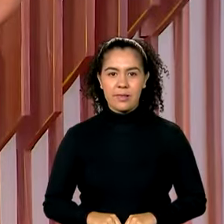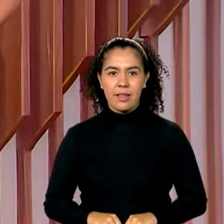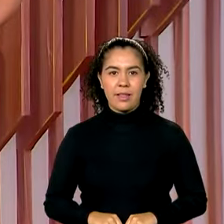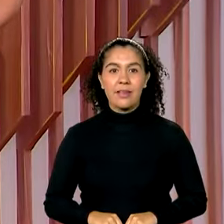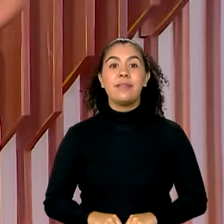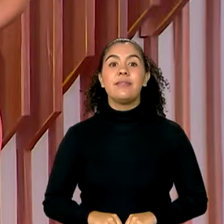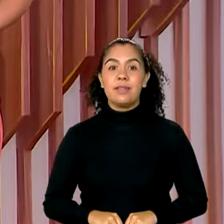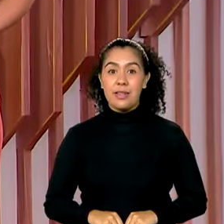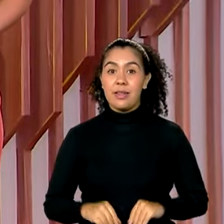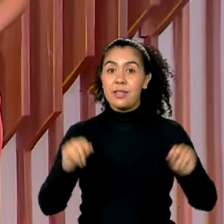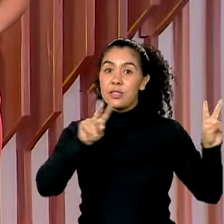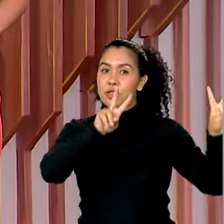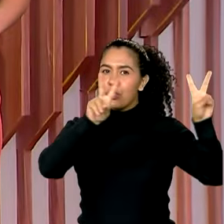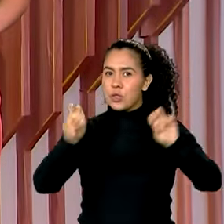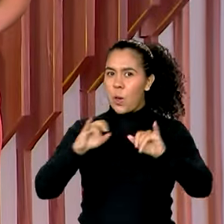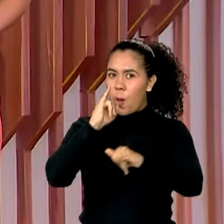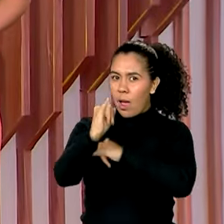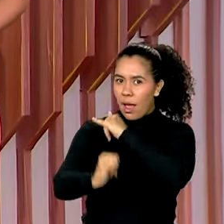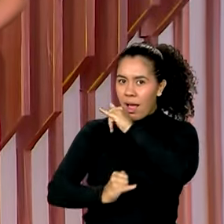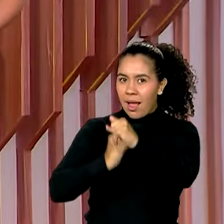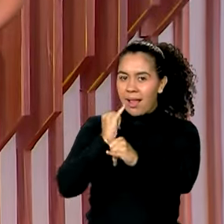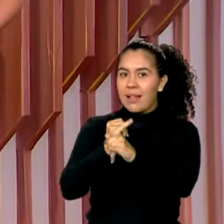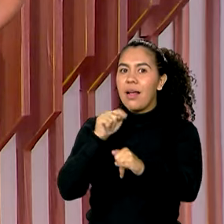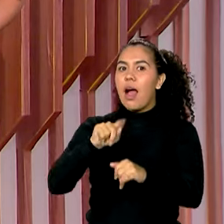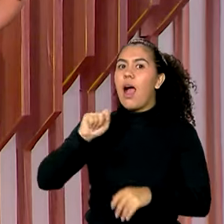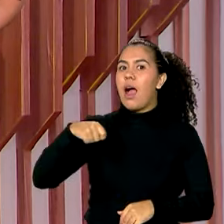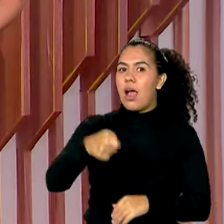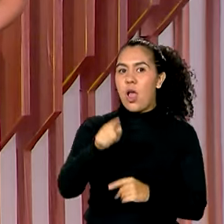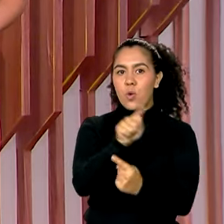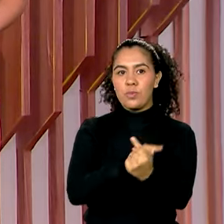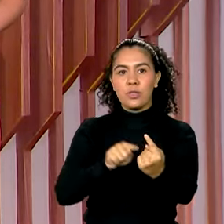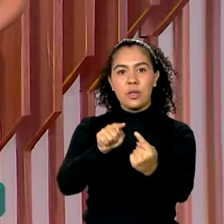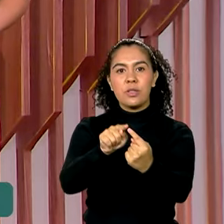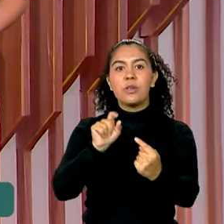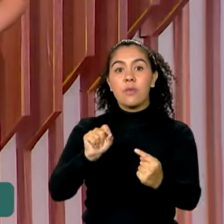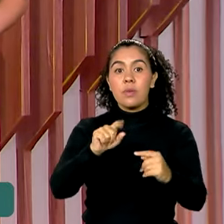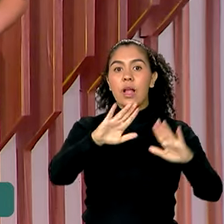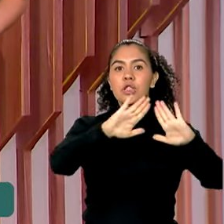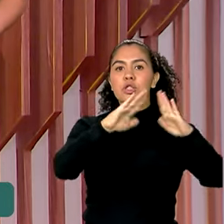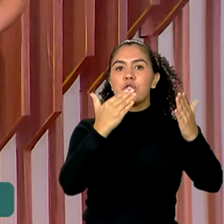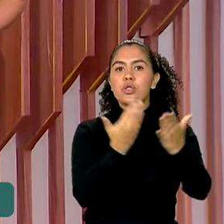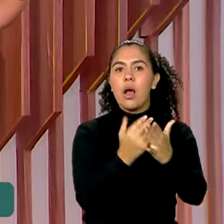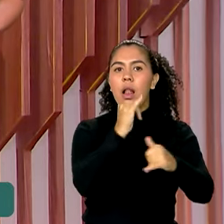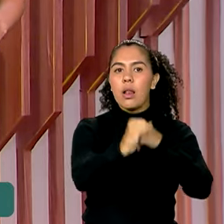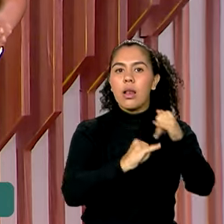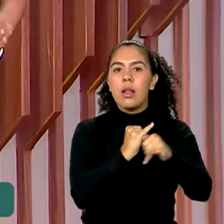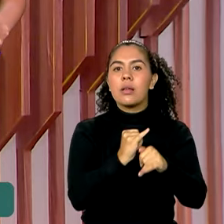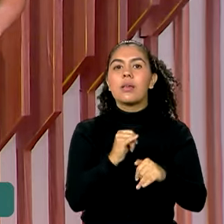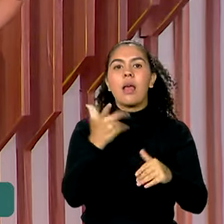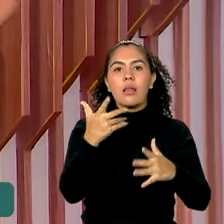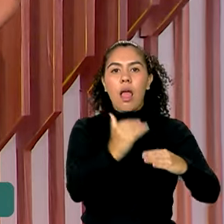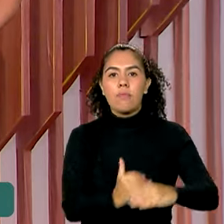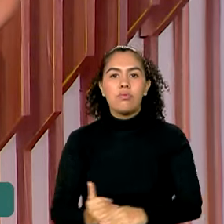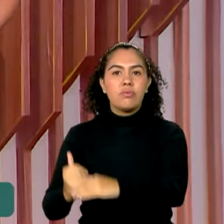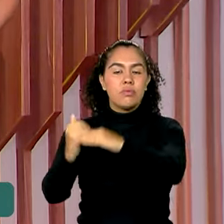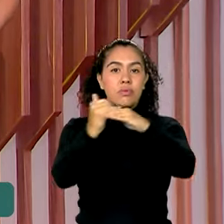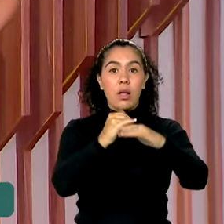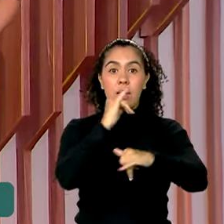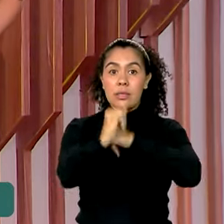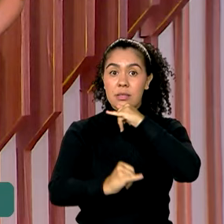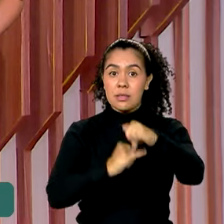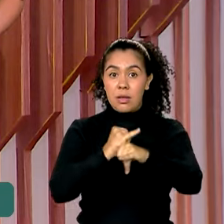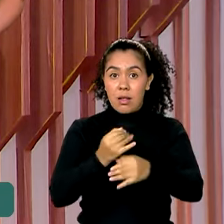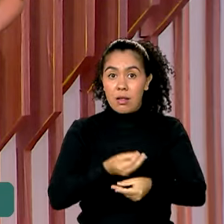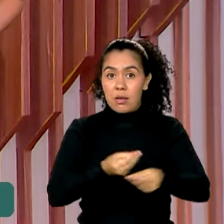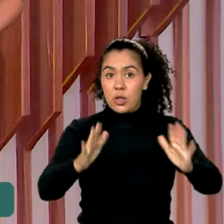mais conectividade esta é a meta do Escolas Conectadas que pretende universalizar a internet na rede